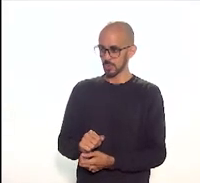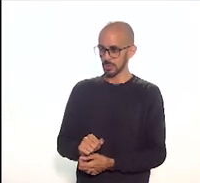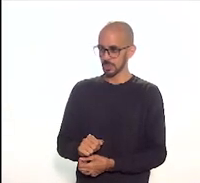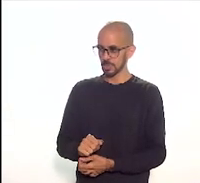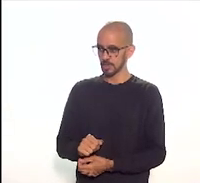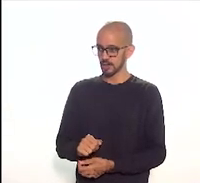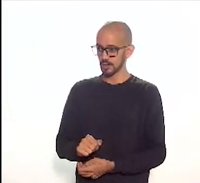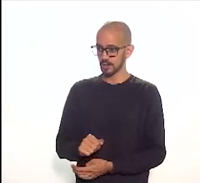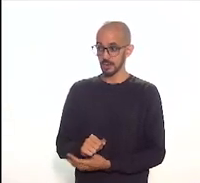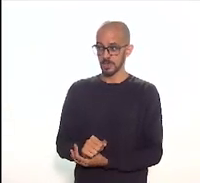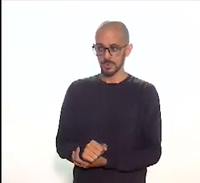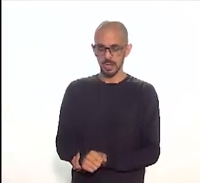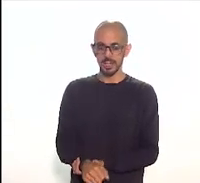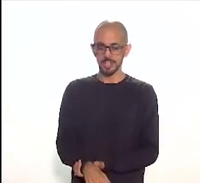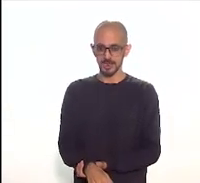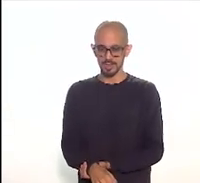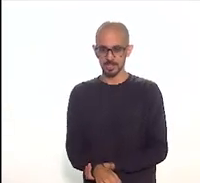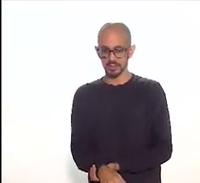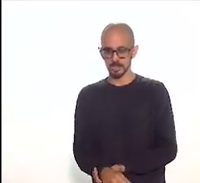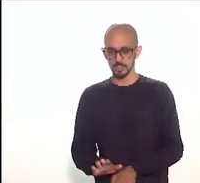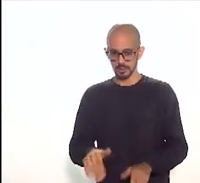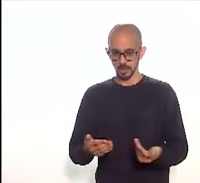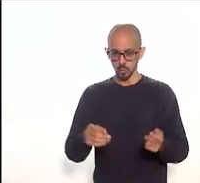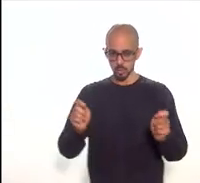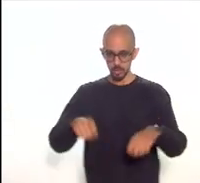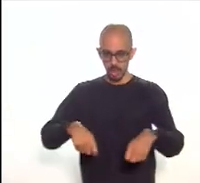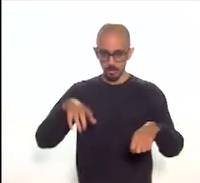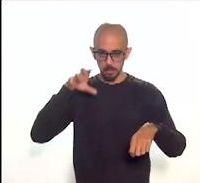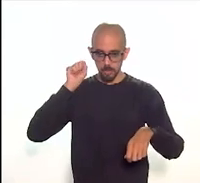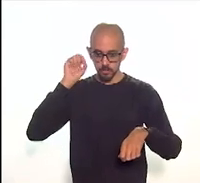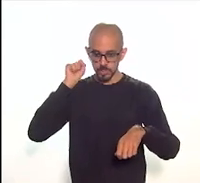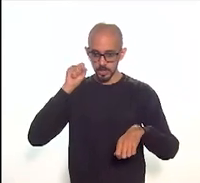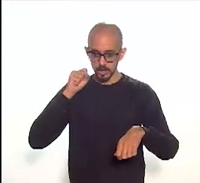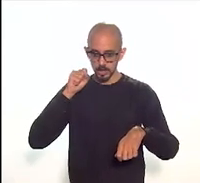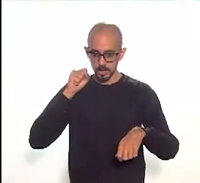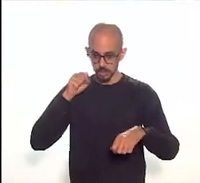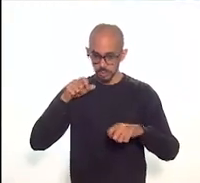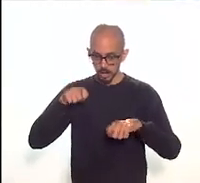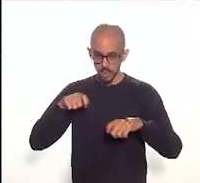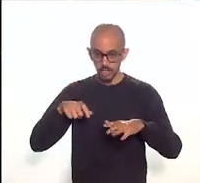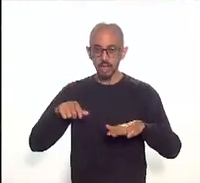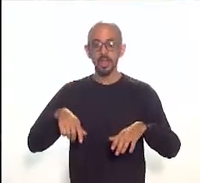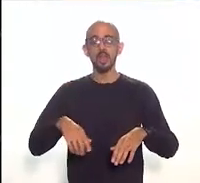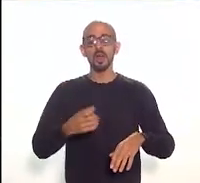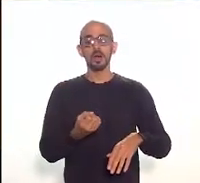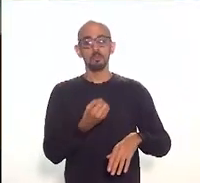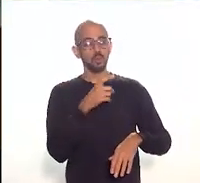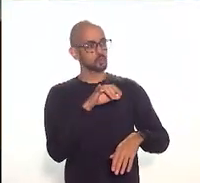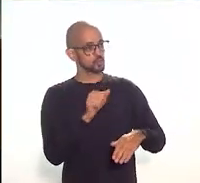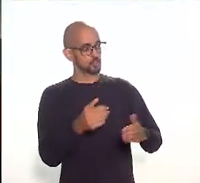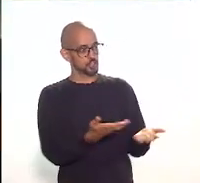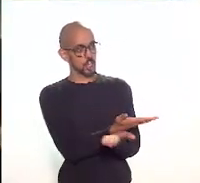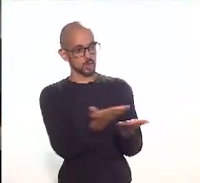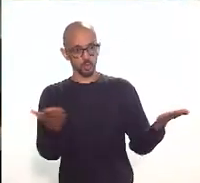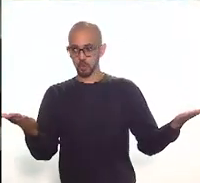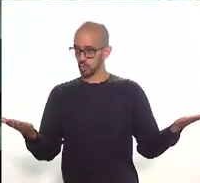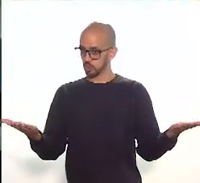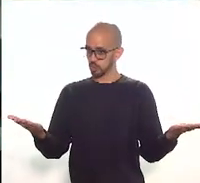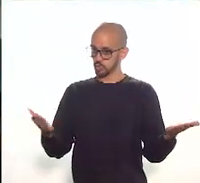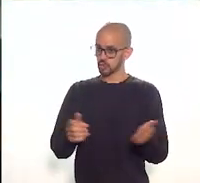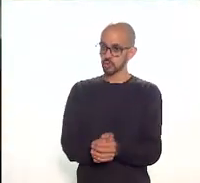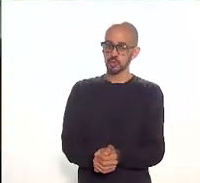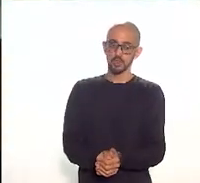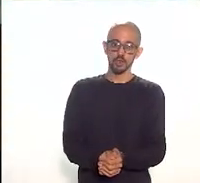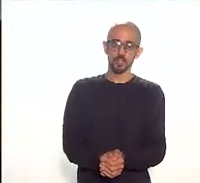Estão me ouvindo? Estou. Bom dia, cumprimentando também a todos e a todas que estão